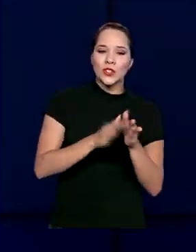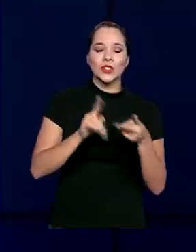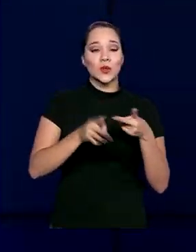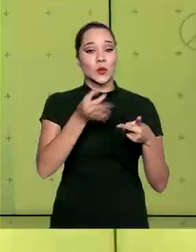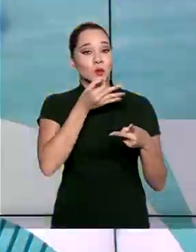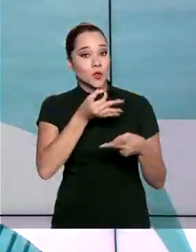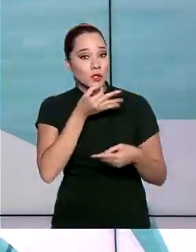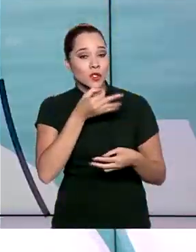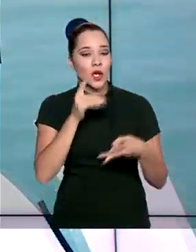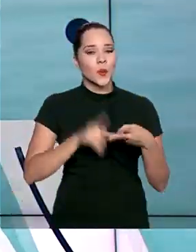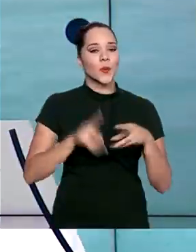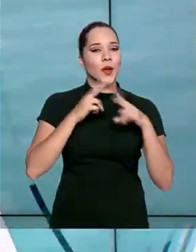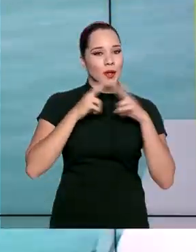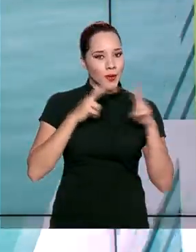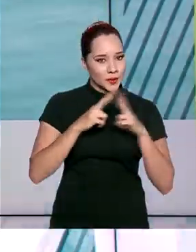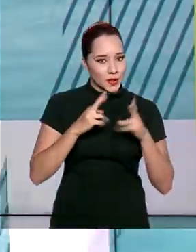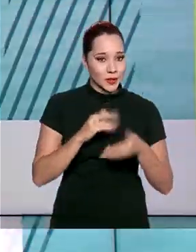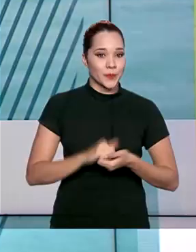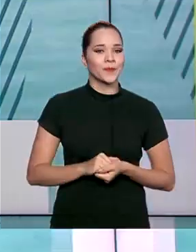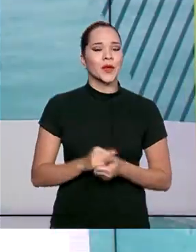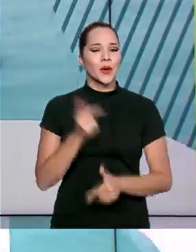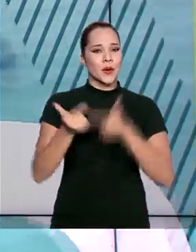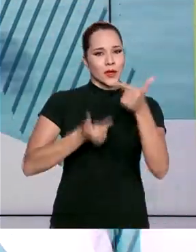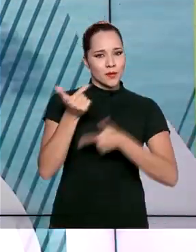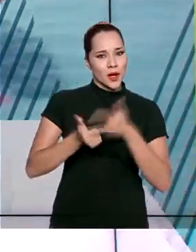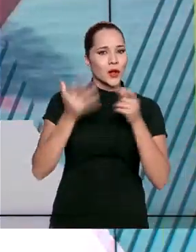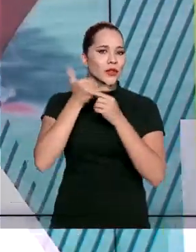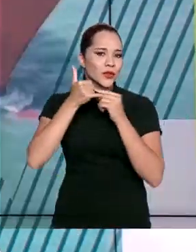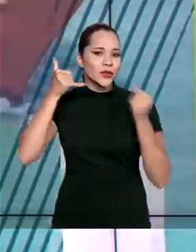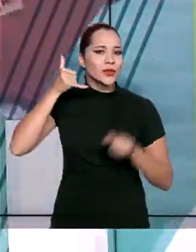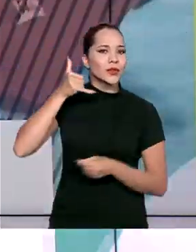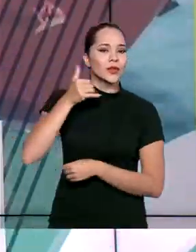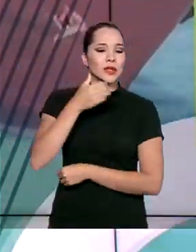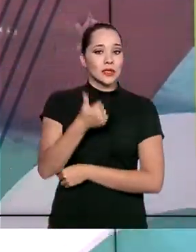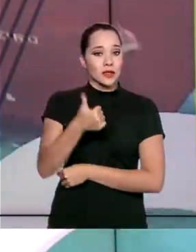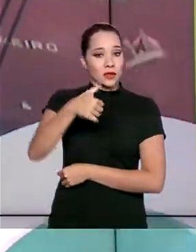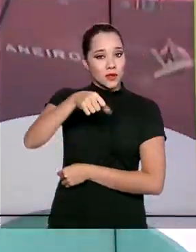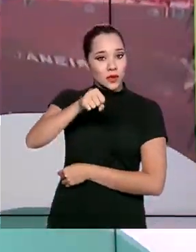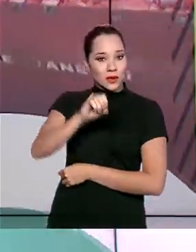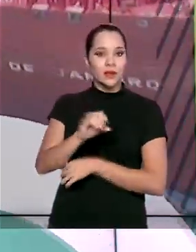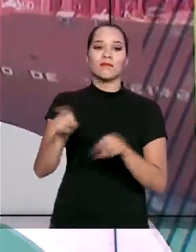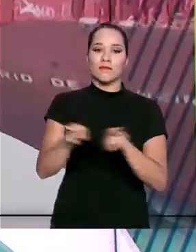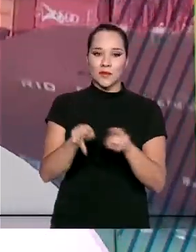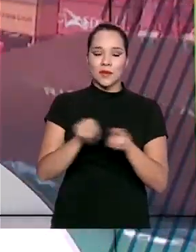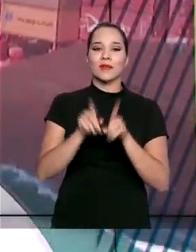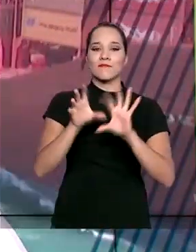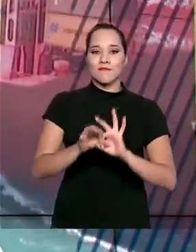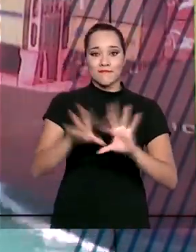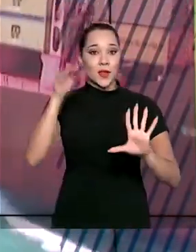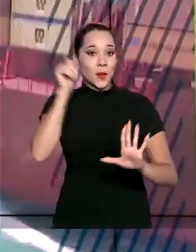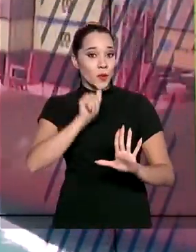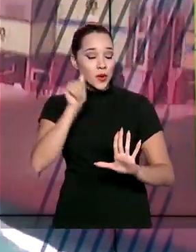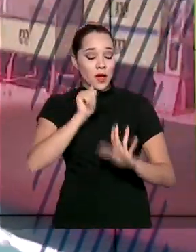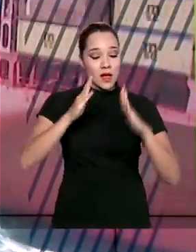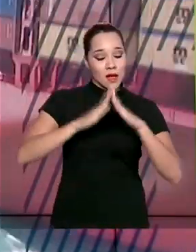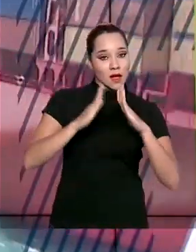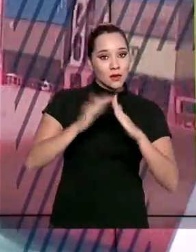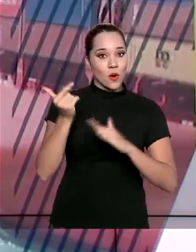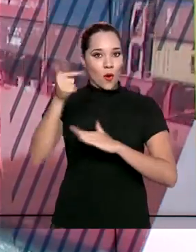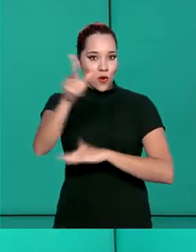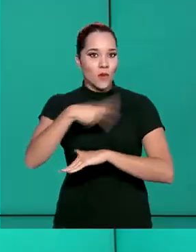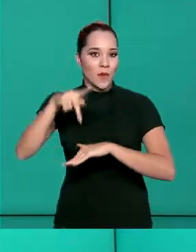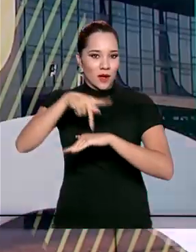sugestões e reclamações. Os serviços do Ligue 180 também estão disponíveis para mulheres que moram no exterior.